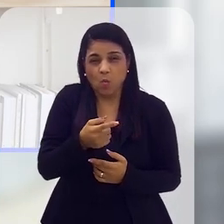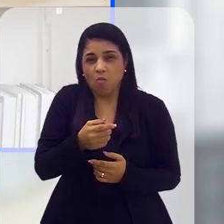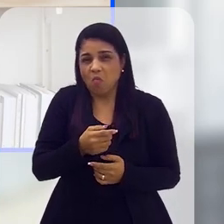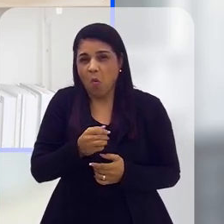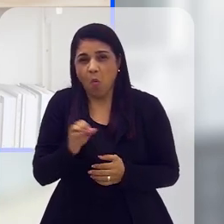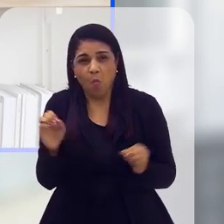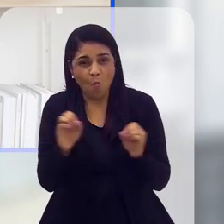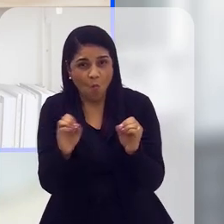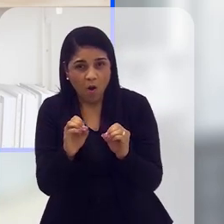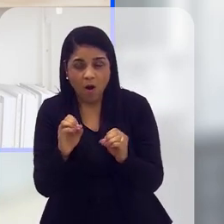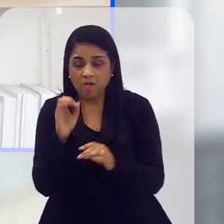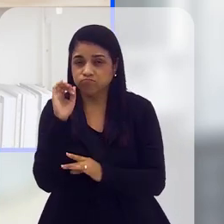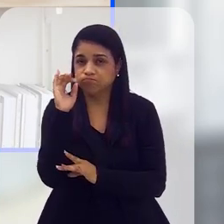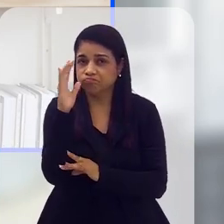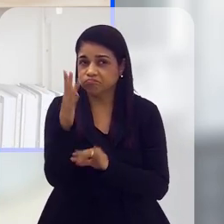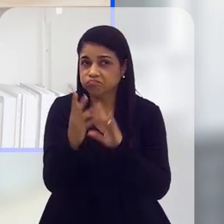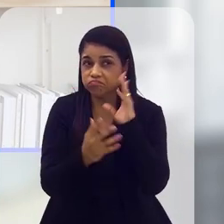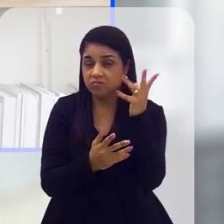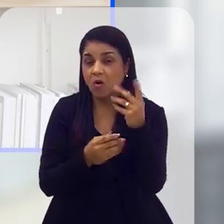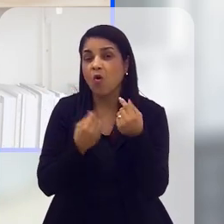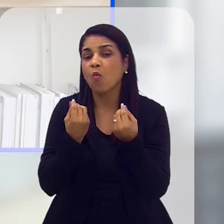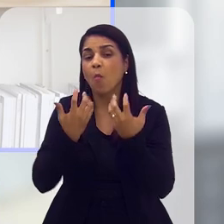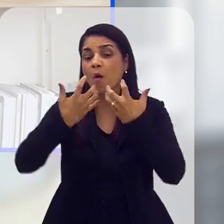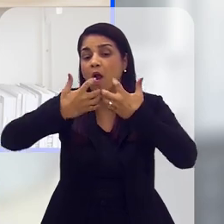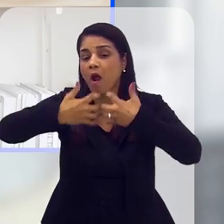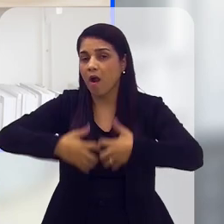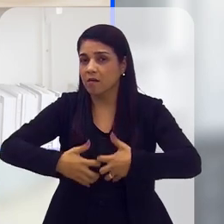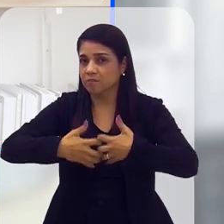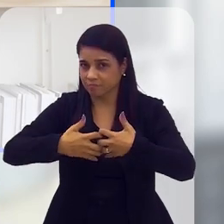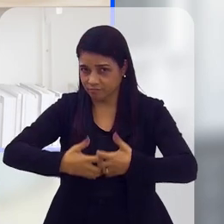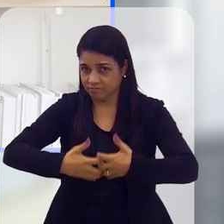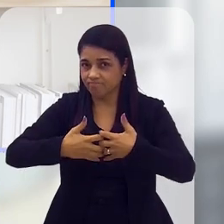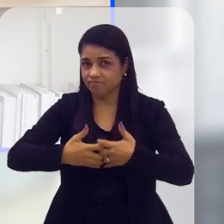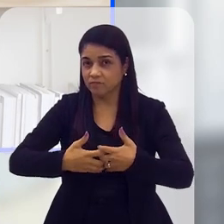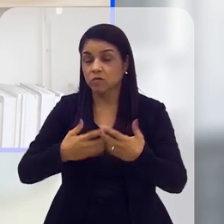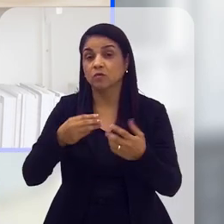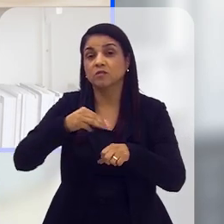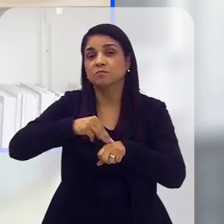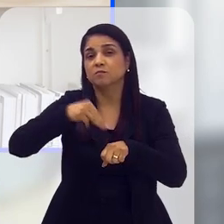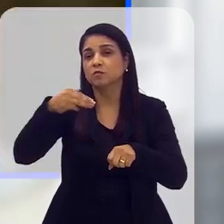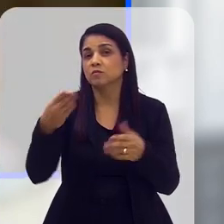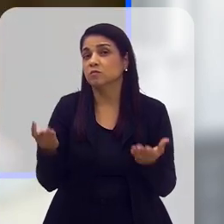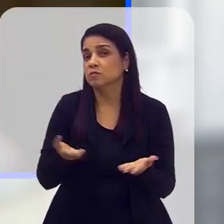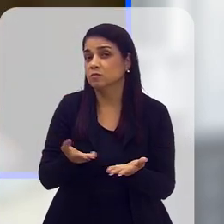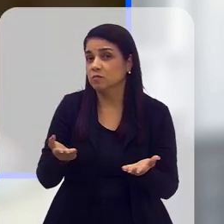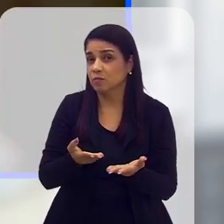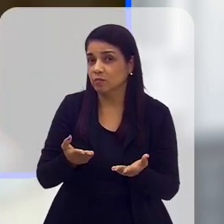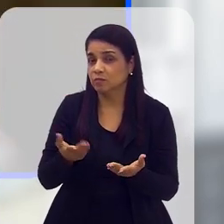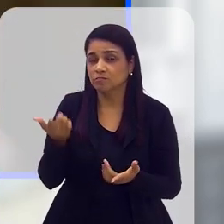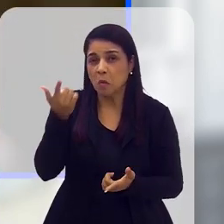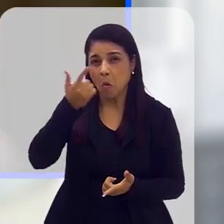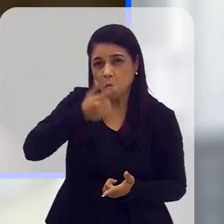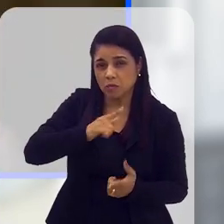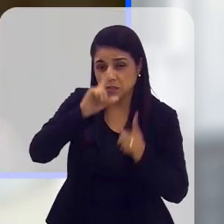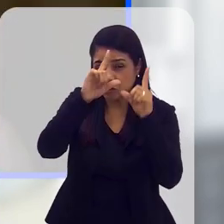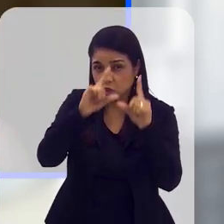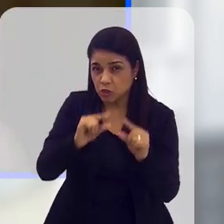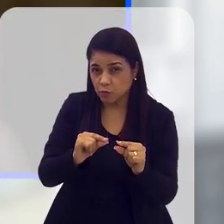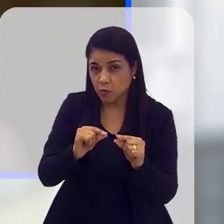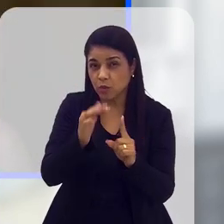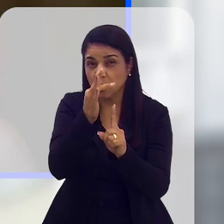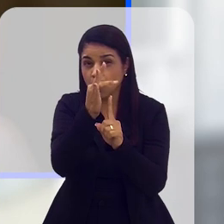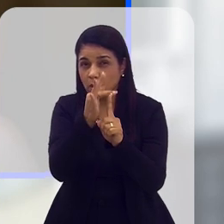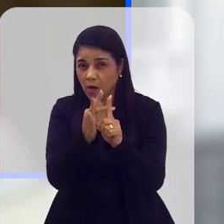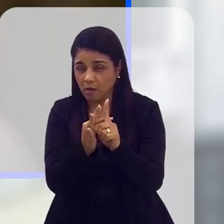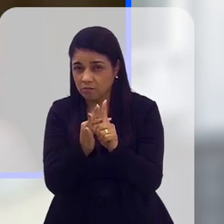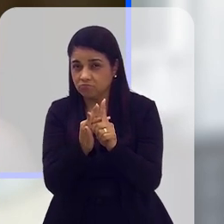urbanizada. Como é possível adequar o que já existe hoje com as novas metodologias para que a gente possa minimizar os efeitos do